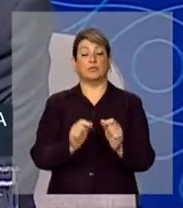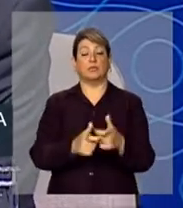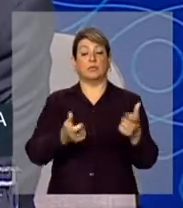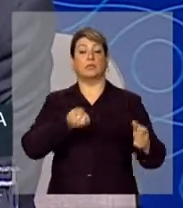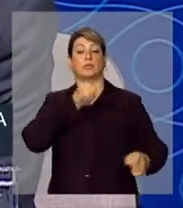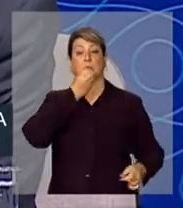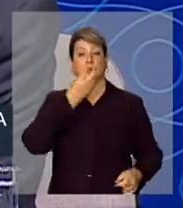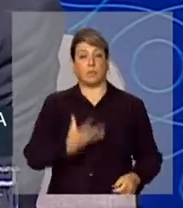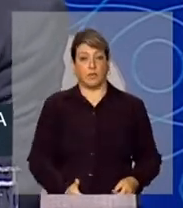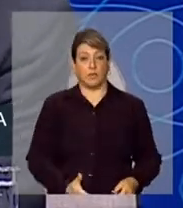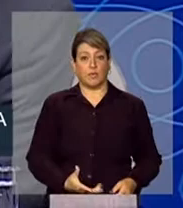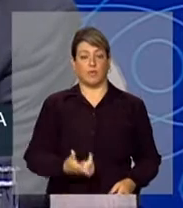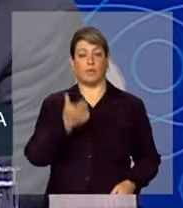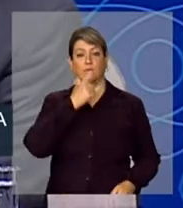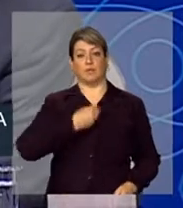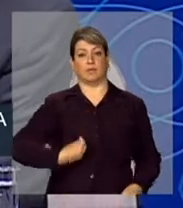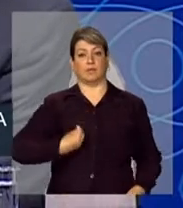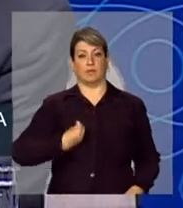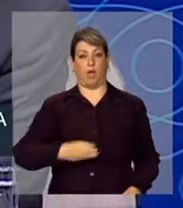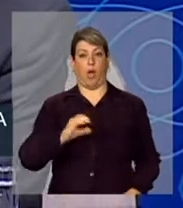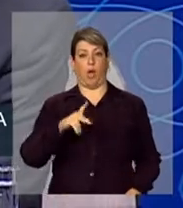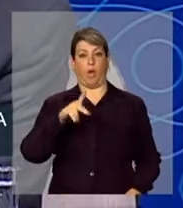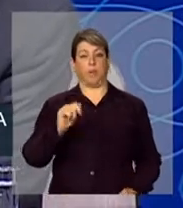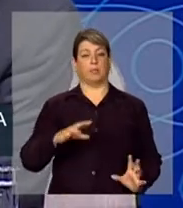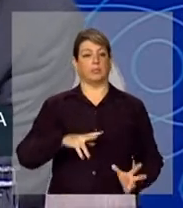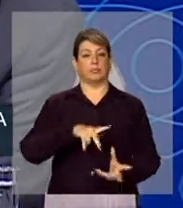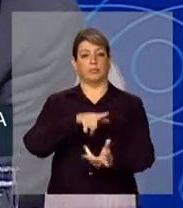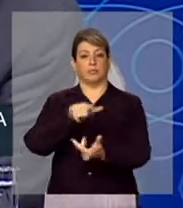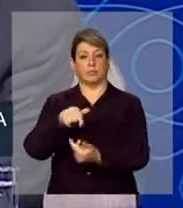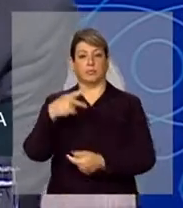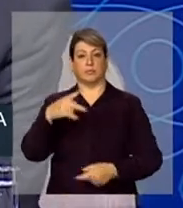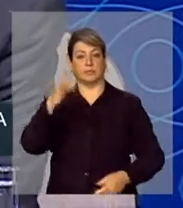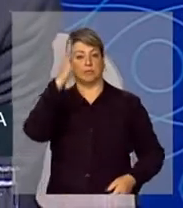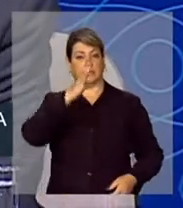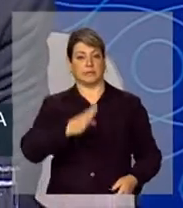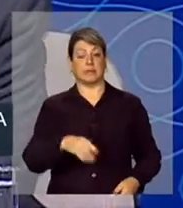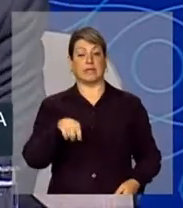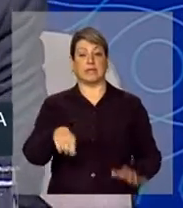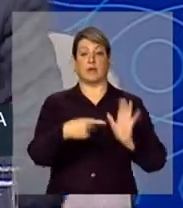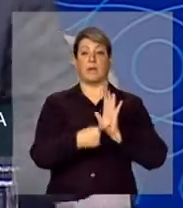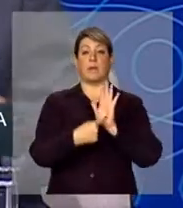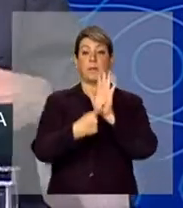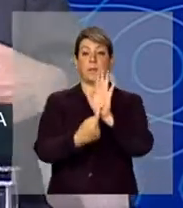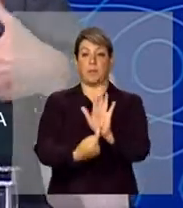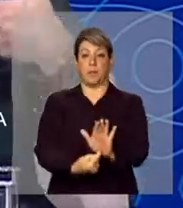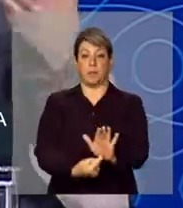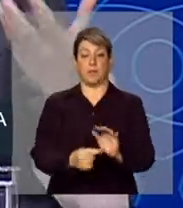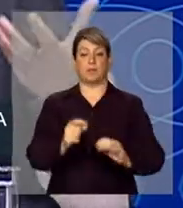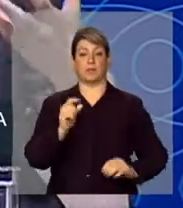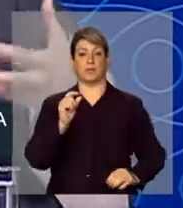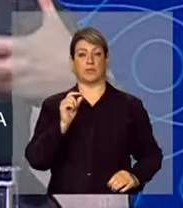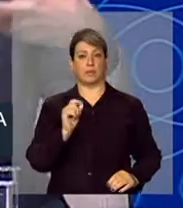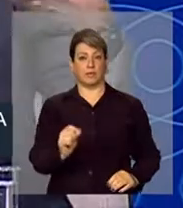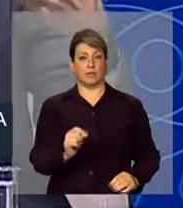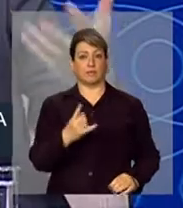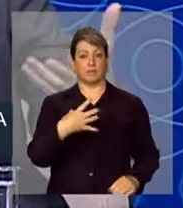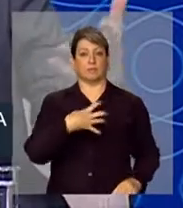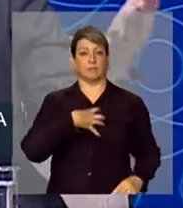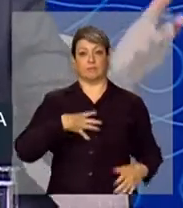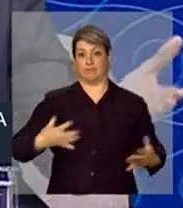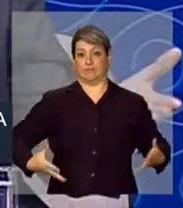da realização da Copa do Mundo e da Copa das Confederações no Brasil. Ele materializa um espírito que é de